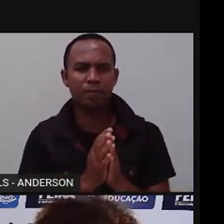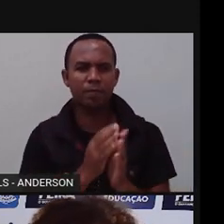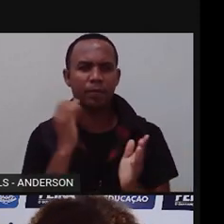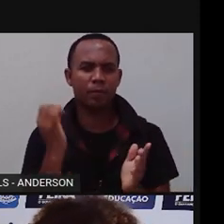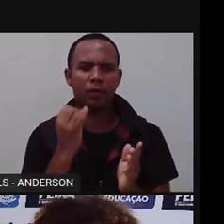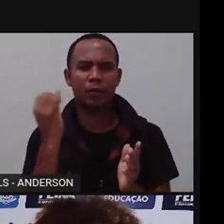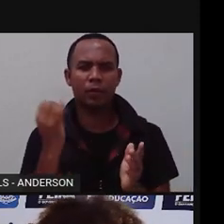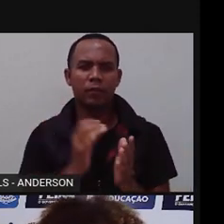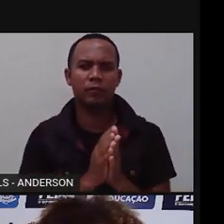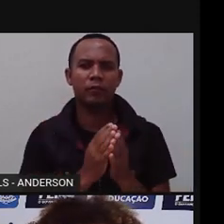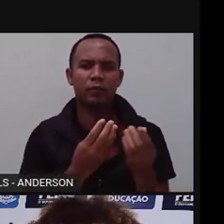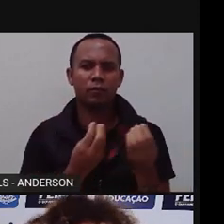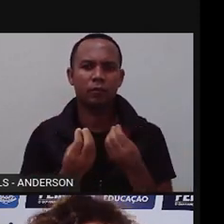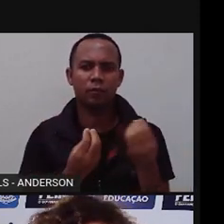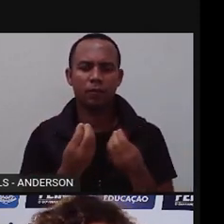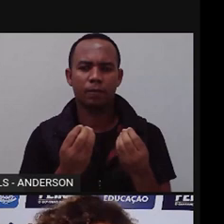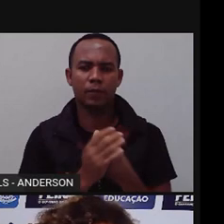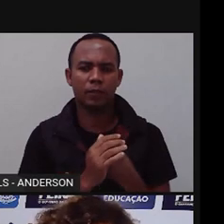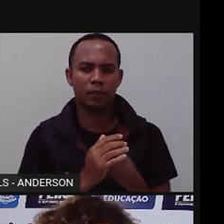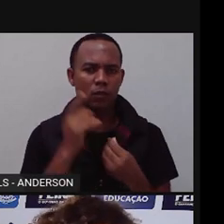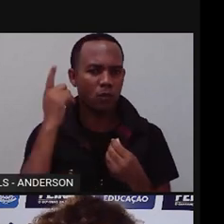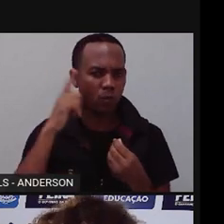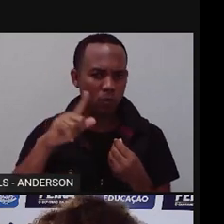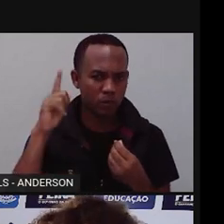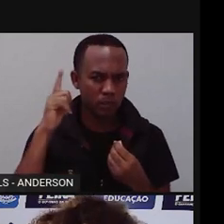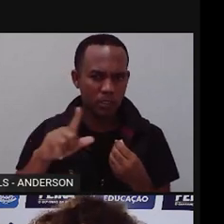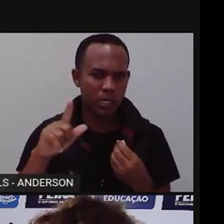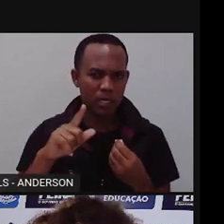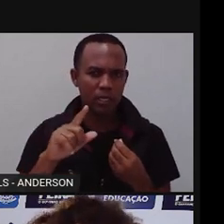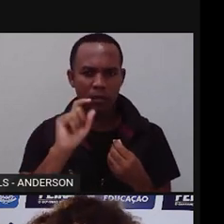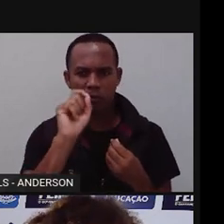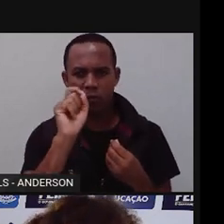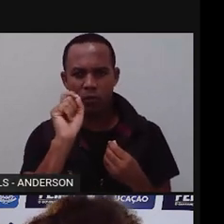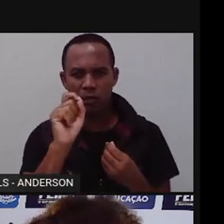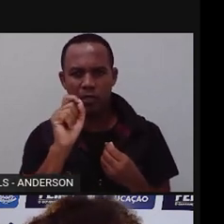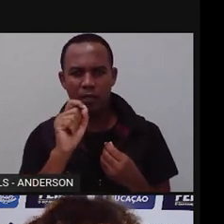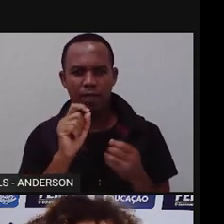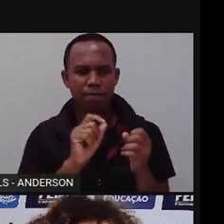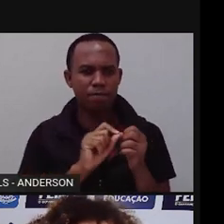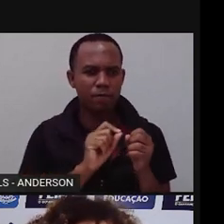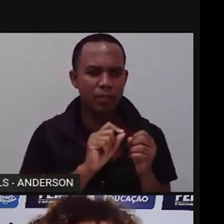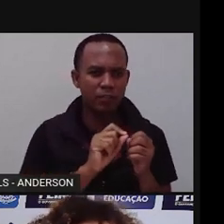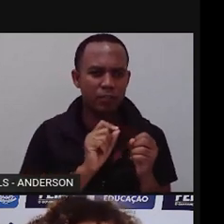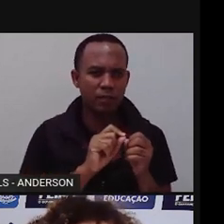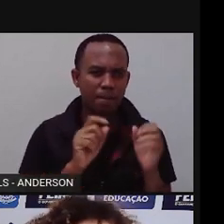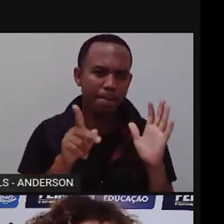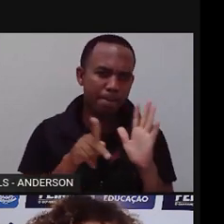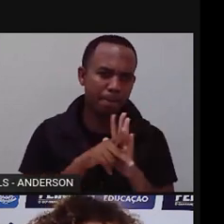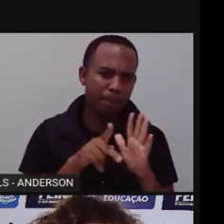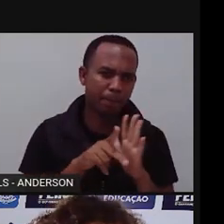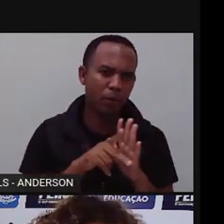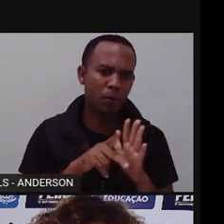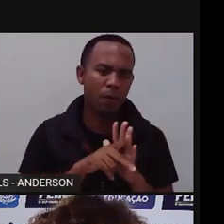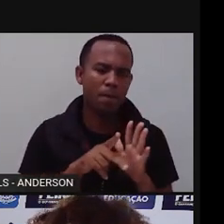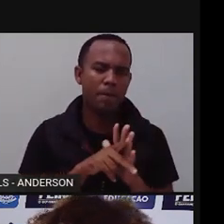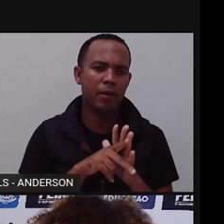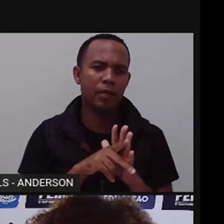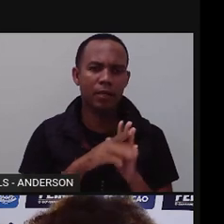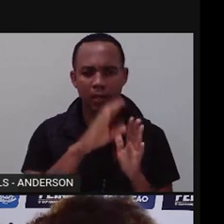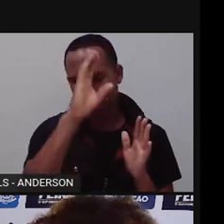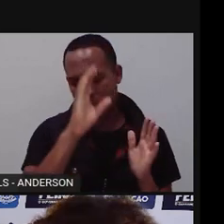gente consegue, né, ter essa influência tão forte ainda, porque eles fizeram questão e lutaram por isso, né?